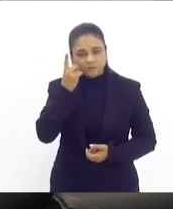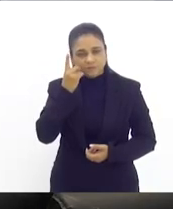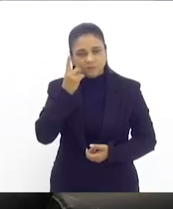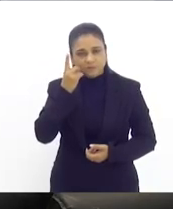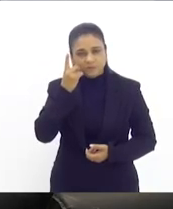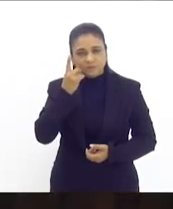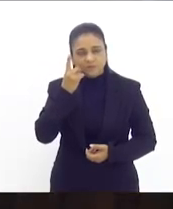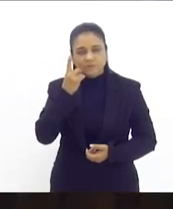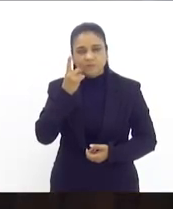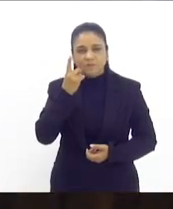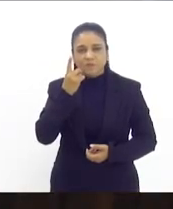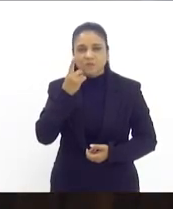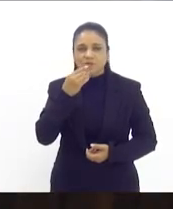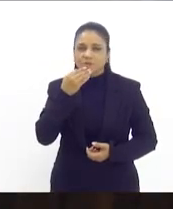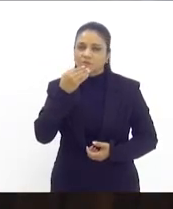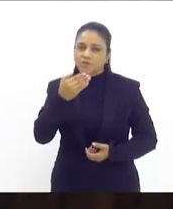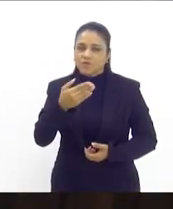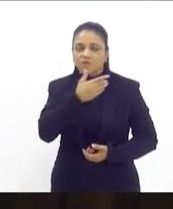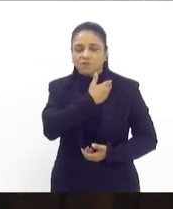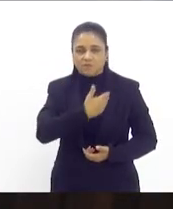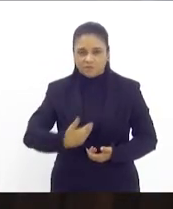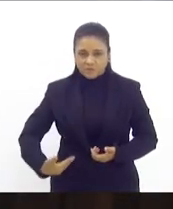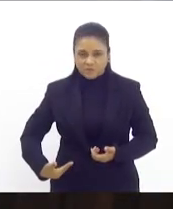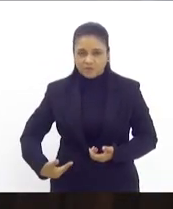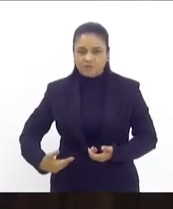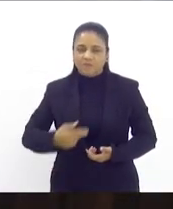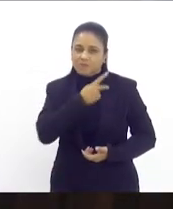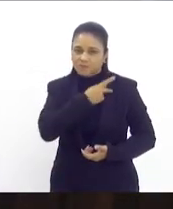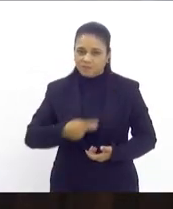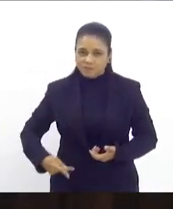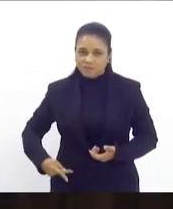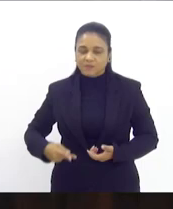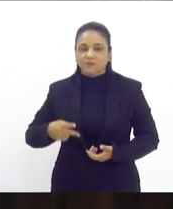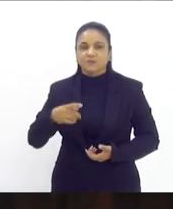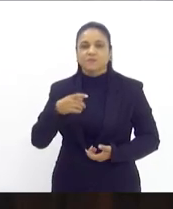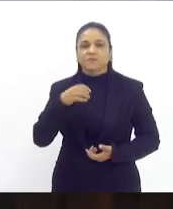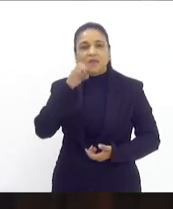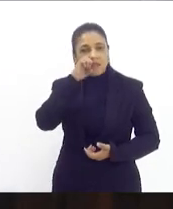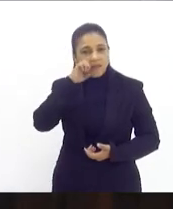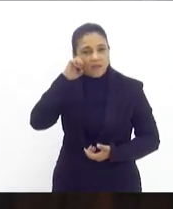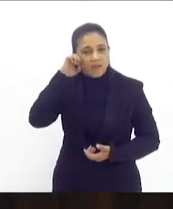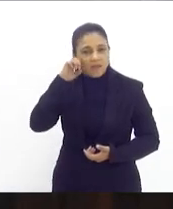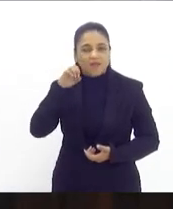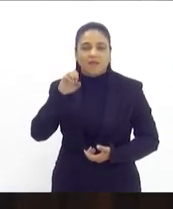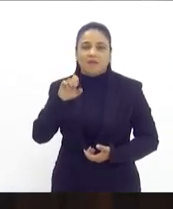Por favor, a presidência designa a deputada Élica Taquimoto, por favor, que emita...